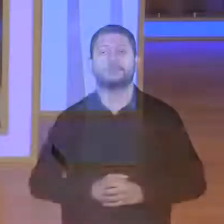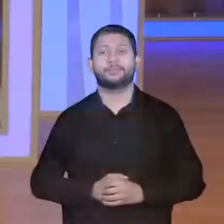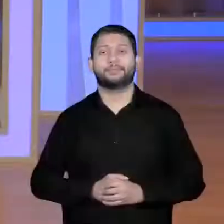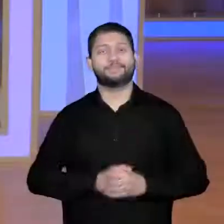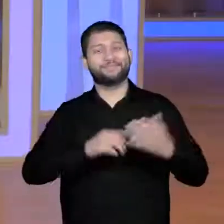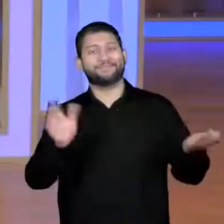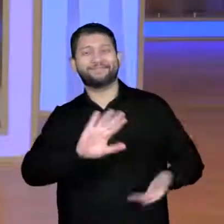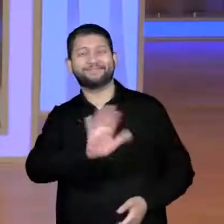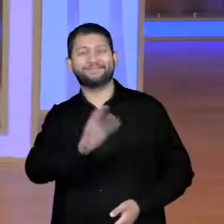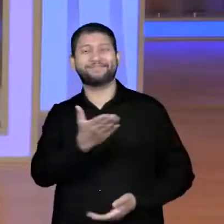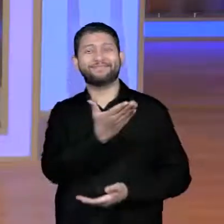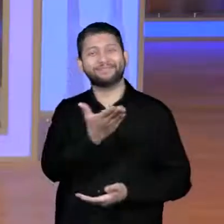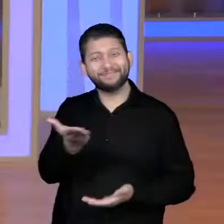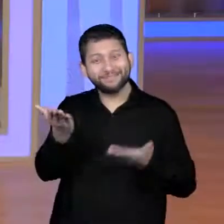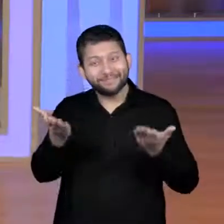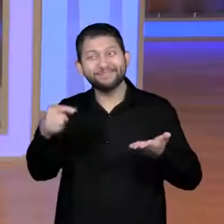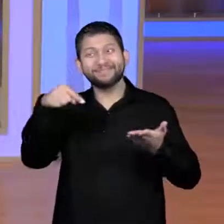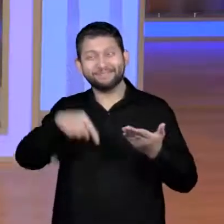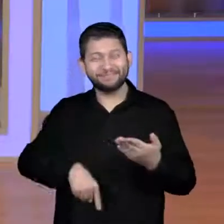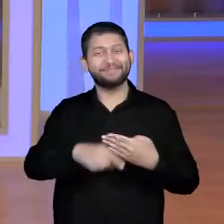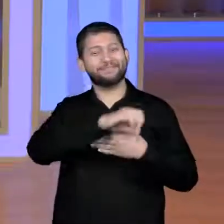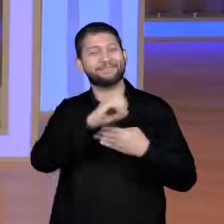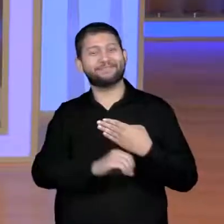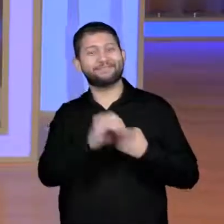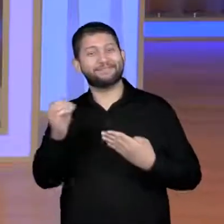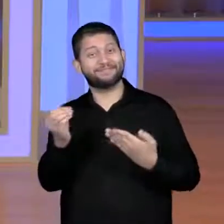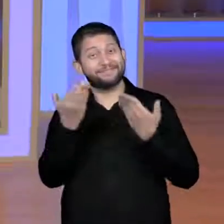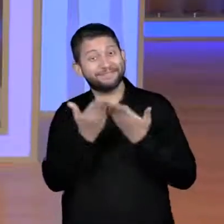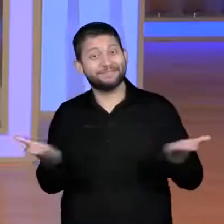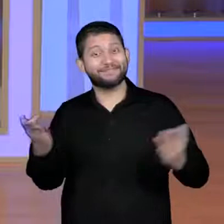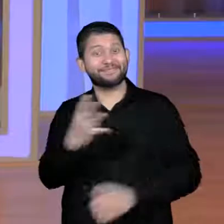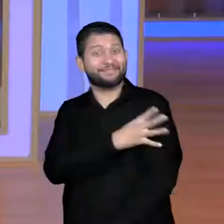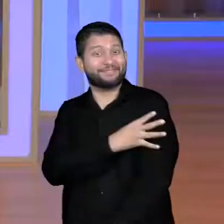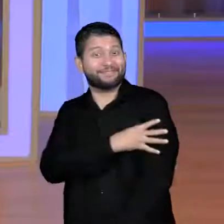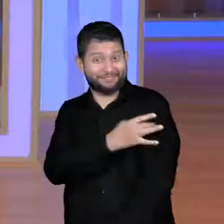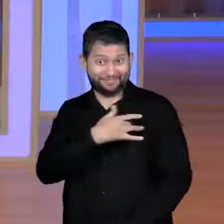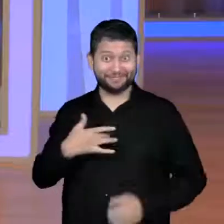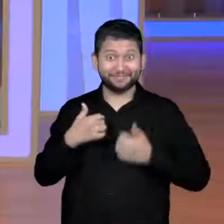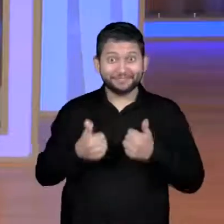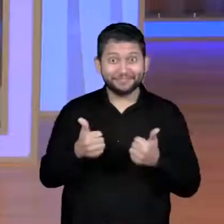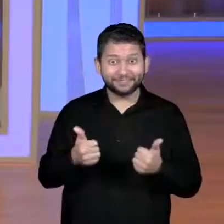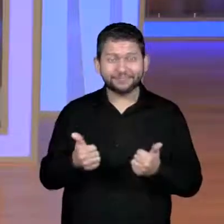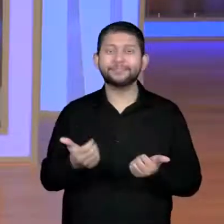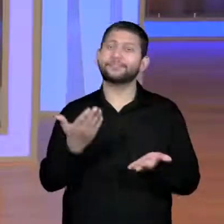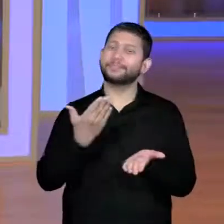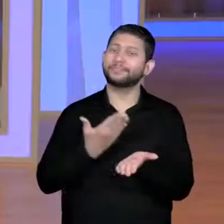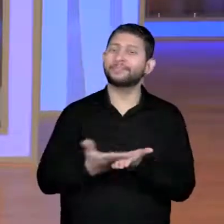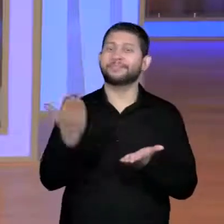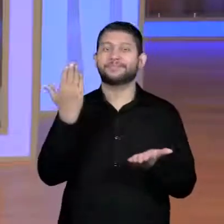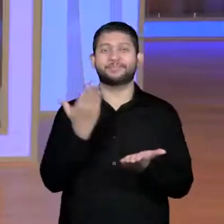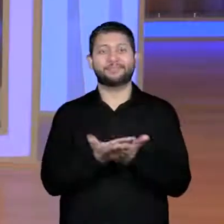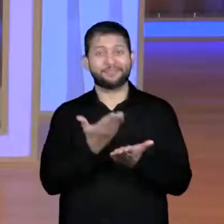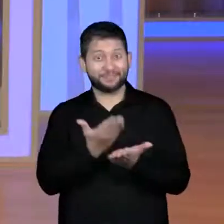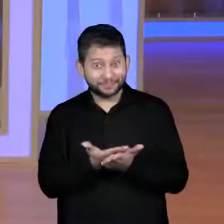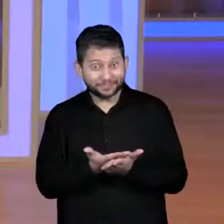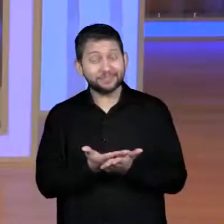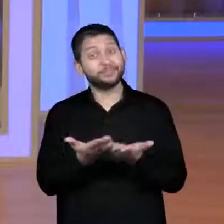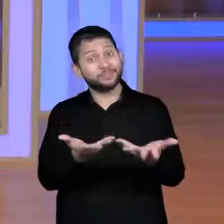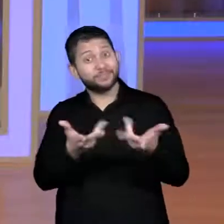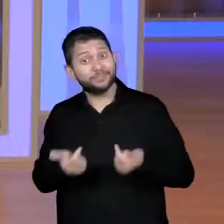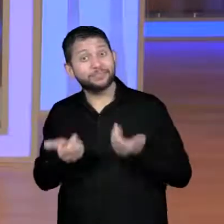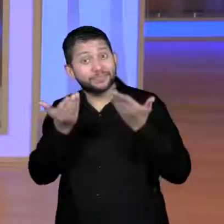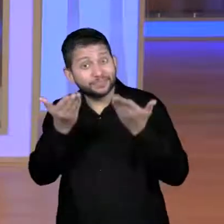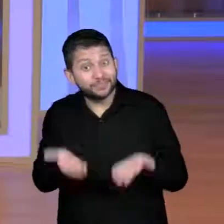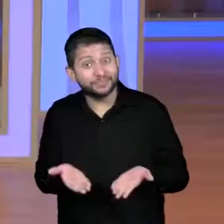Olá, galerinha, aqui do Centro de Mídia do quarto ano. Vamos começar mais uma super aula e convido você